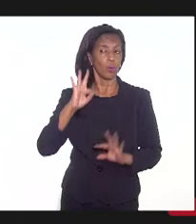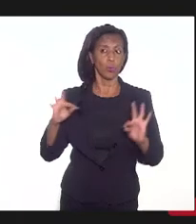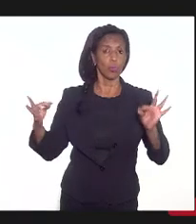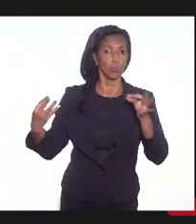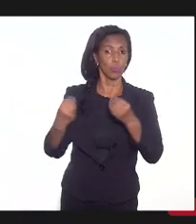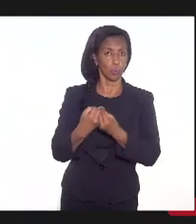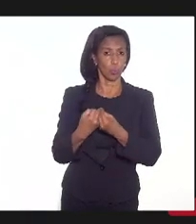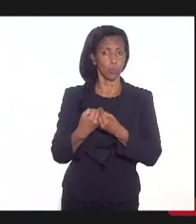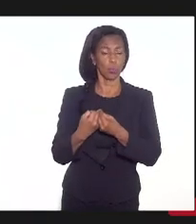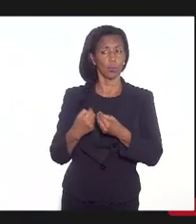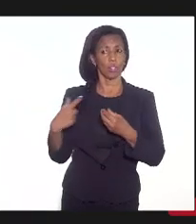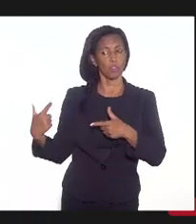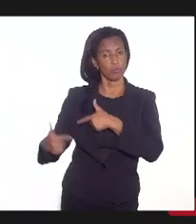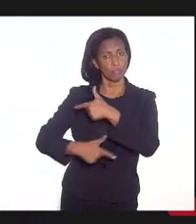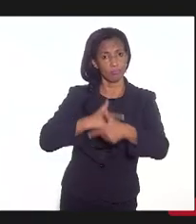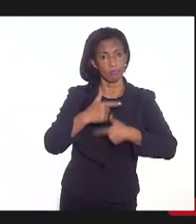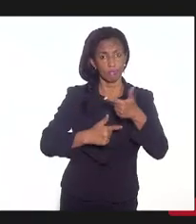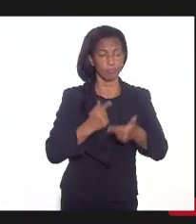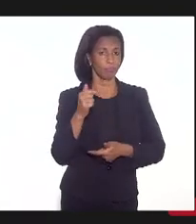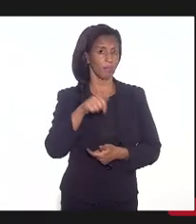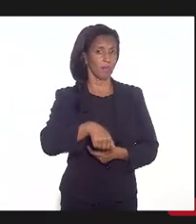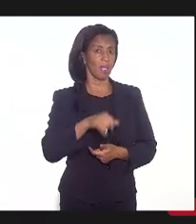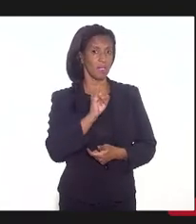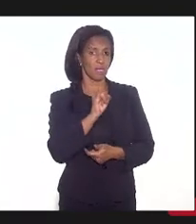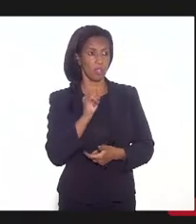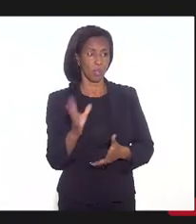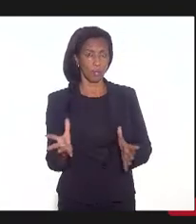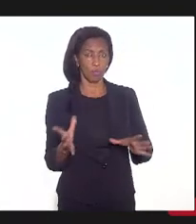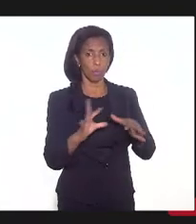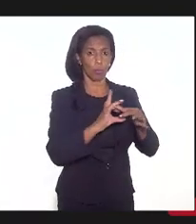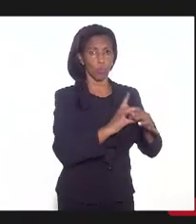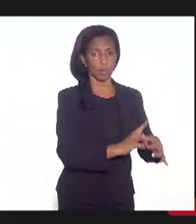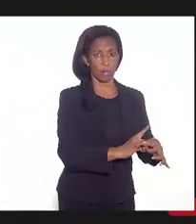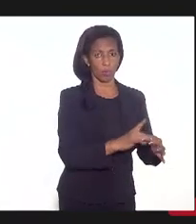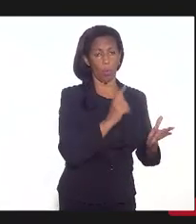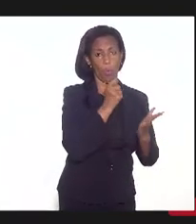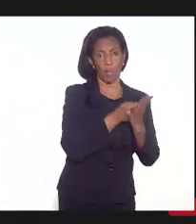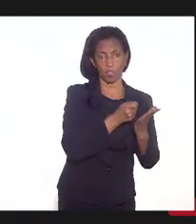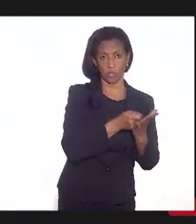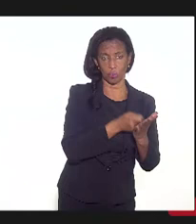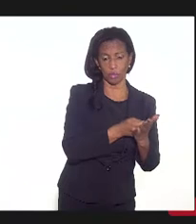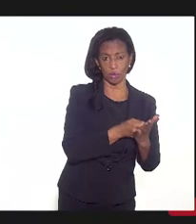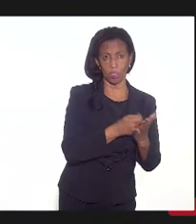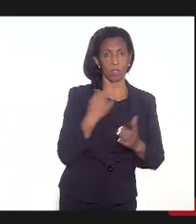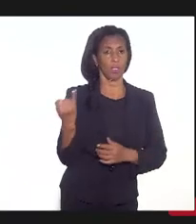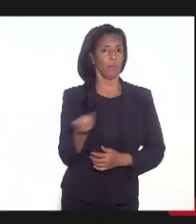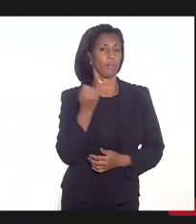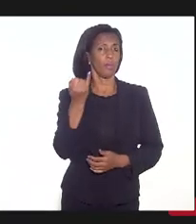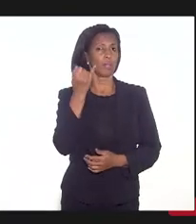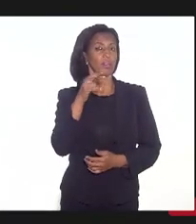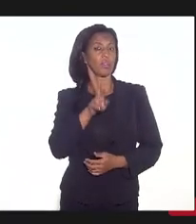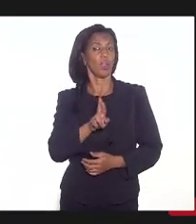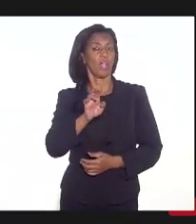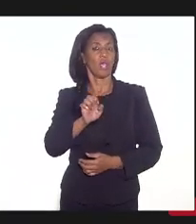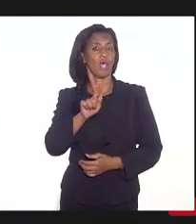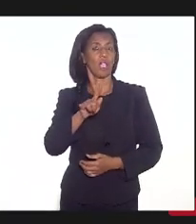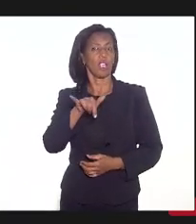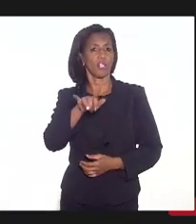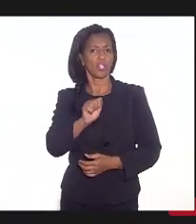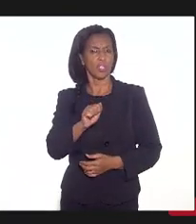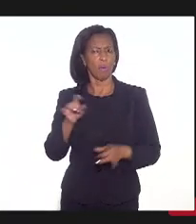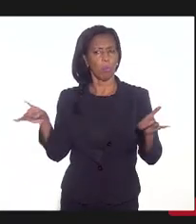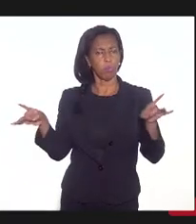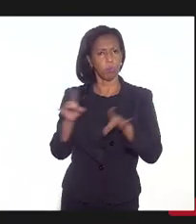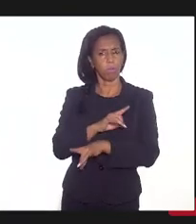encaminhando aqui. Se nós estamos aderindo ao regime e a importância do regime do ponto de vista da